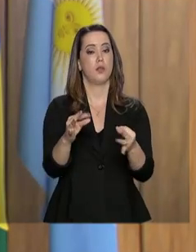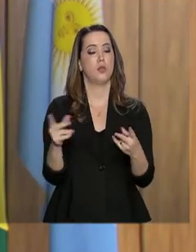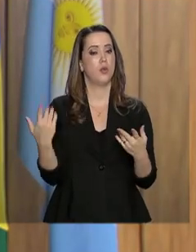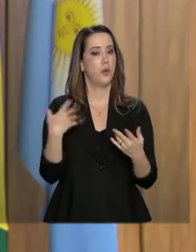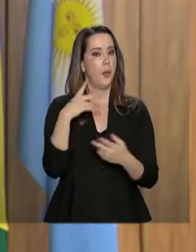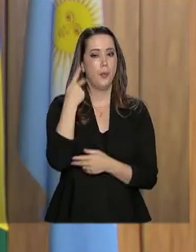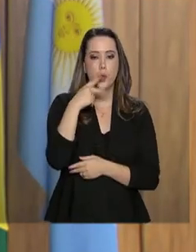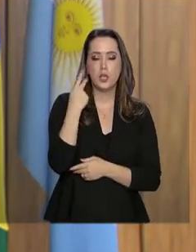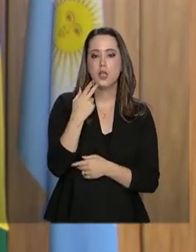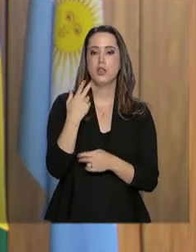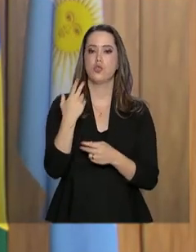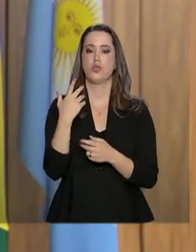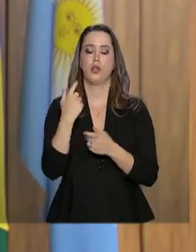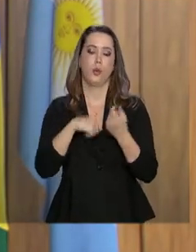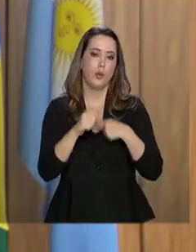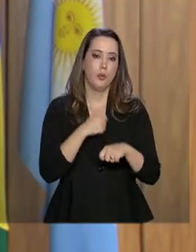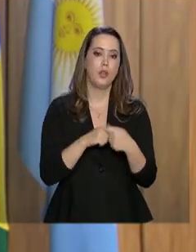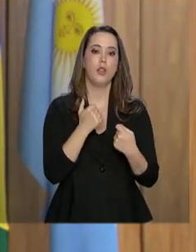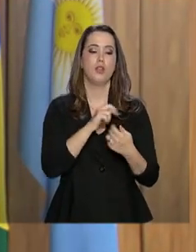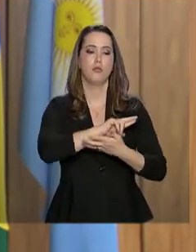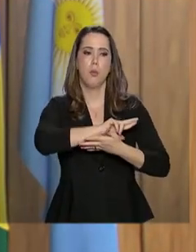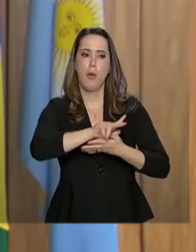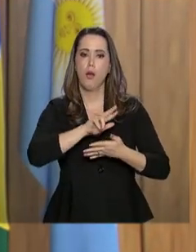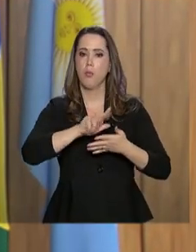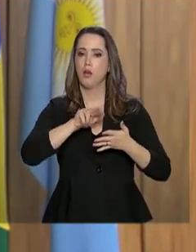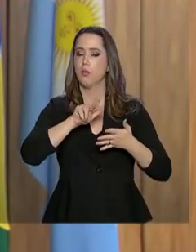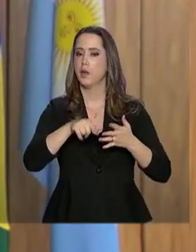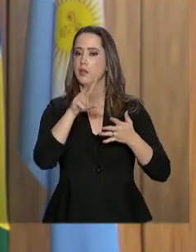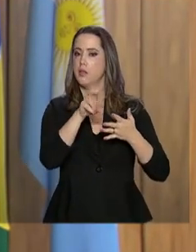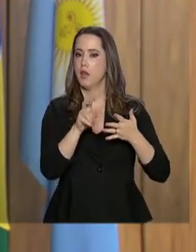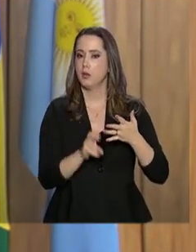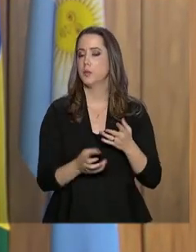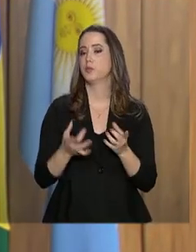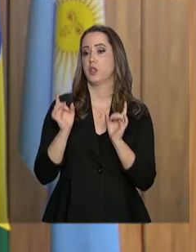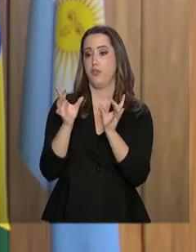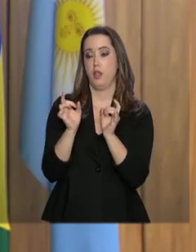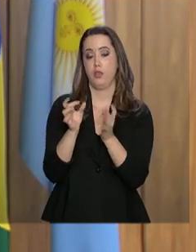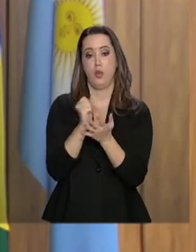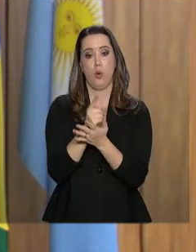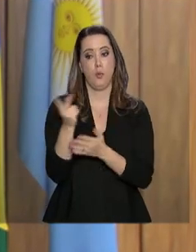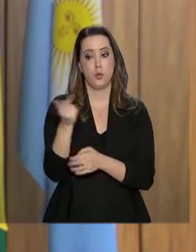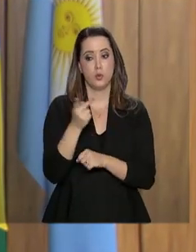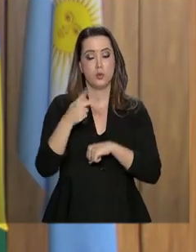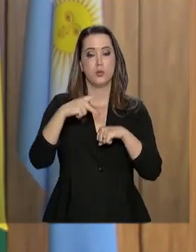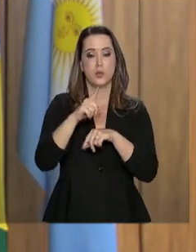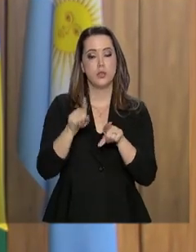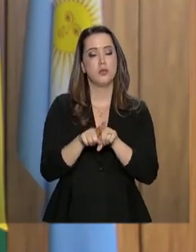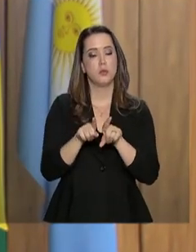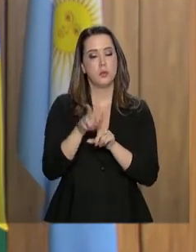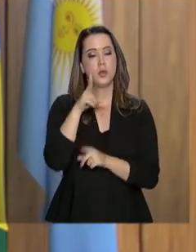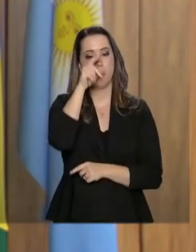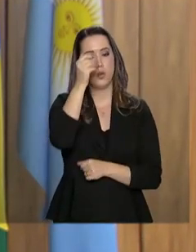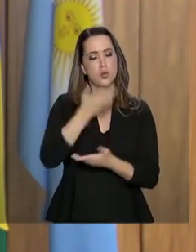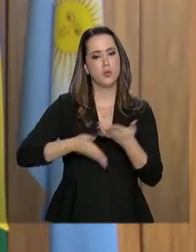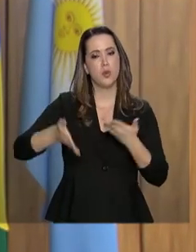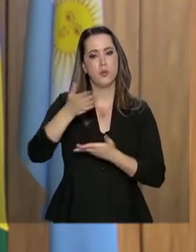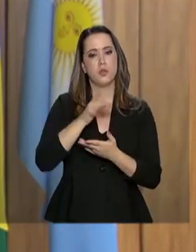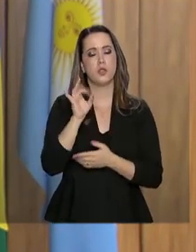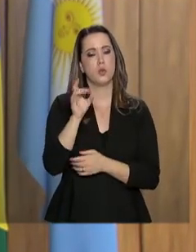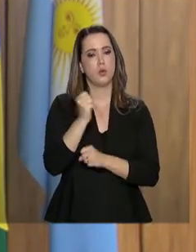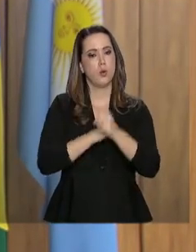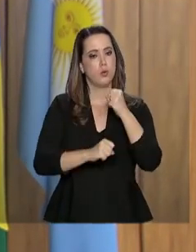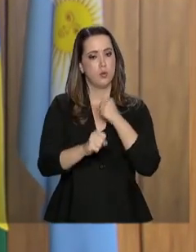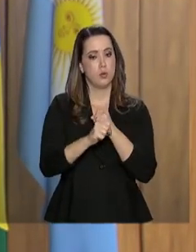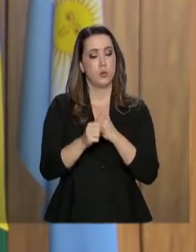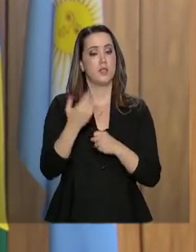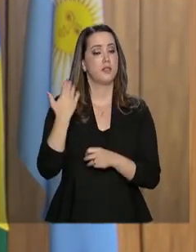a política e economia. As relações comerciais entre os dois países também são muito fortes e movimentaram só no ano